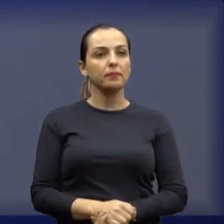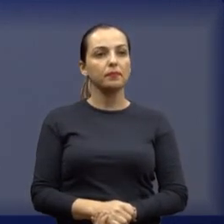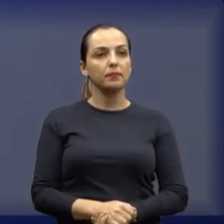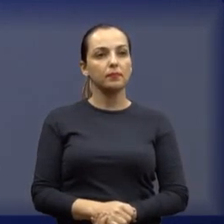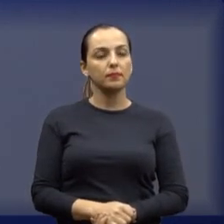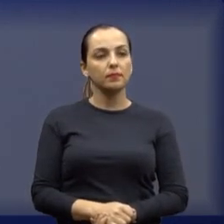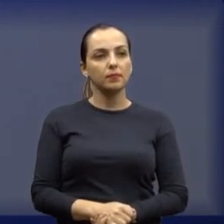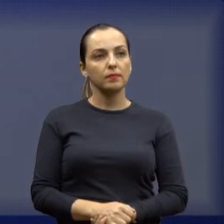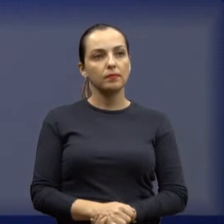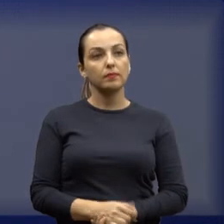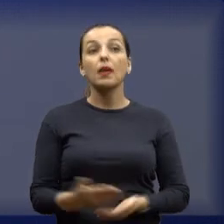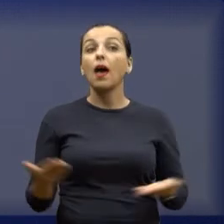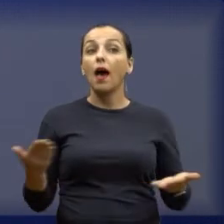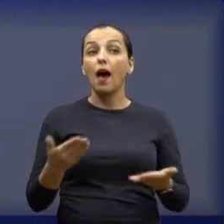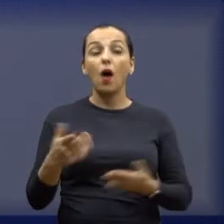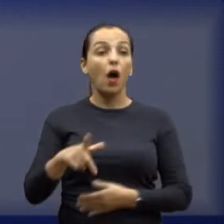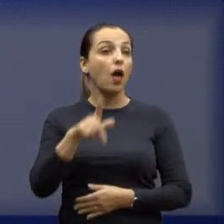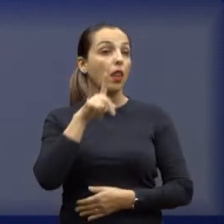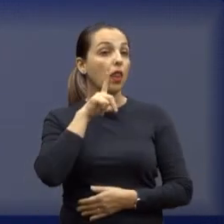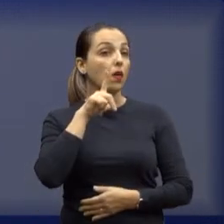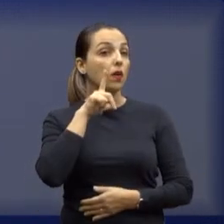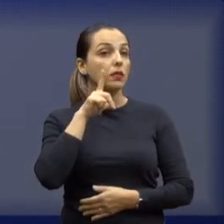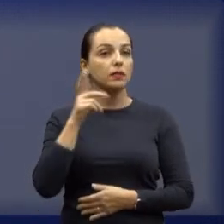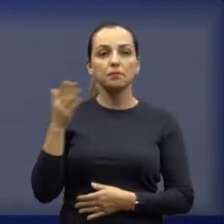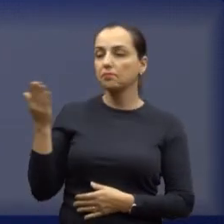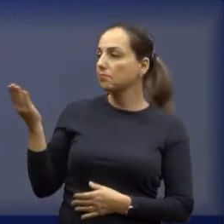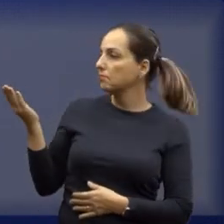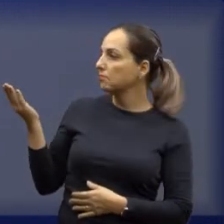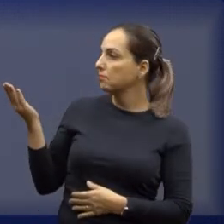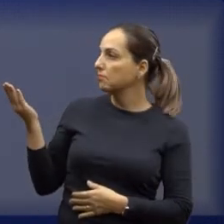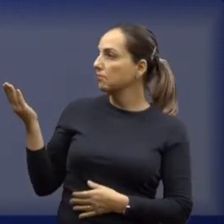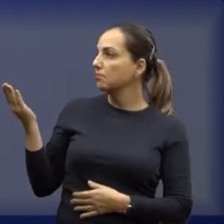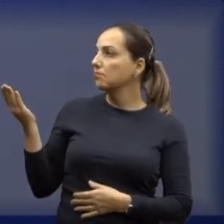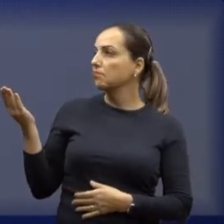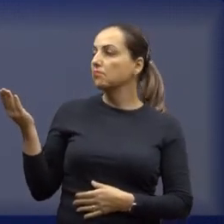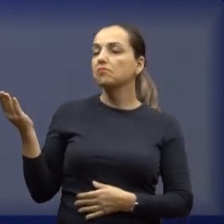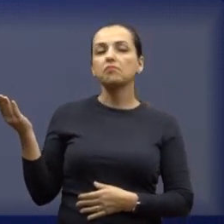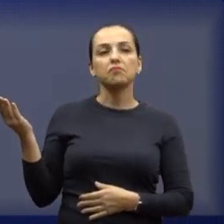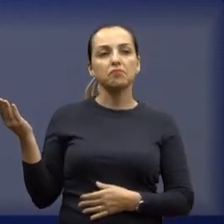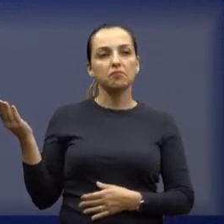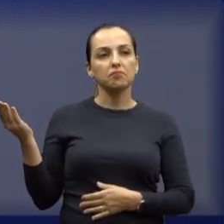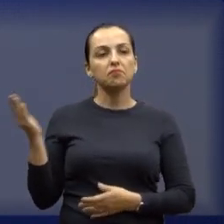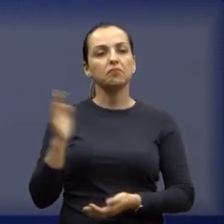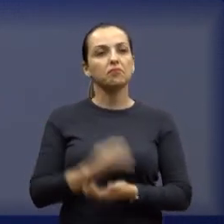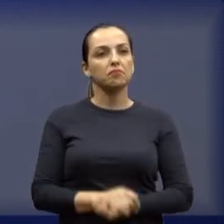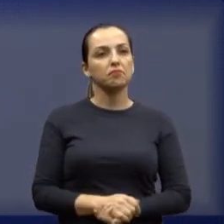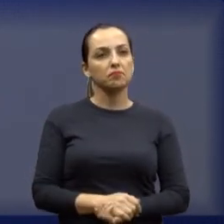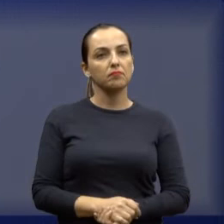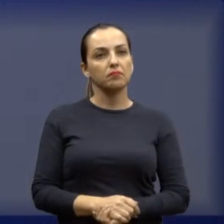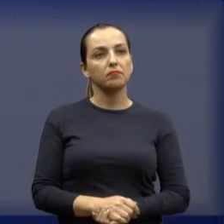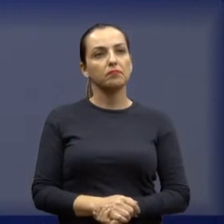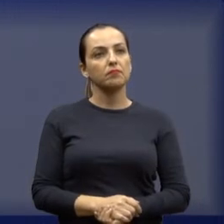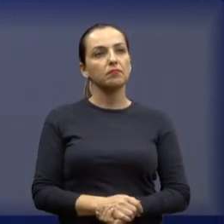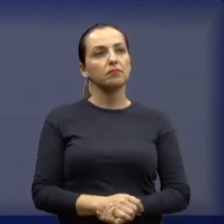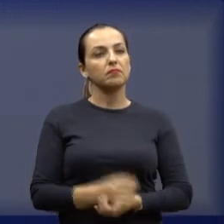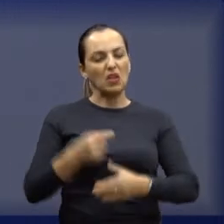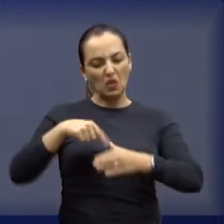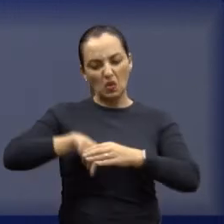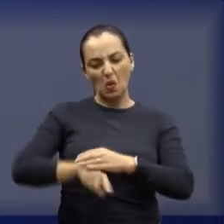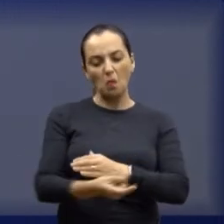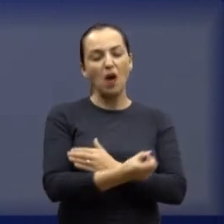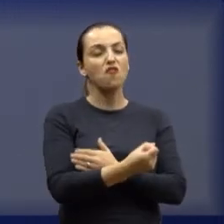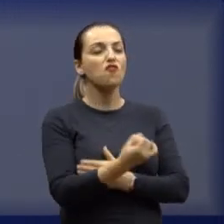já vai entrar na gestão de agora. Lucas Greco se destacou bastante nesse concurso, ele entrou com várias imagens, né?